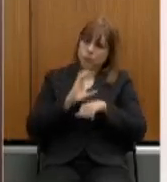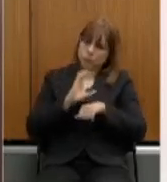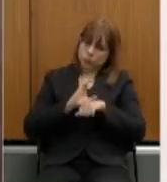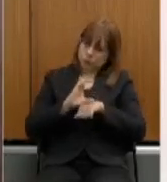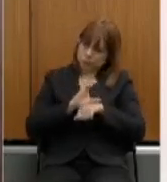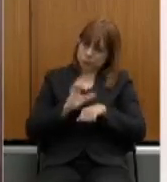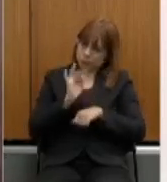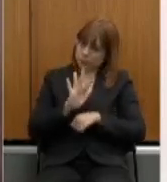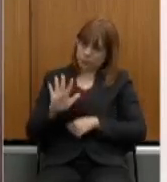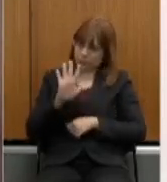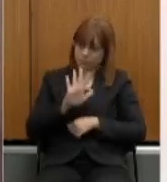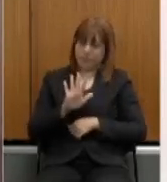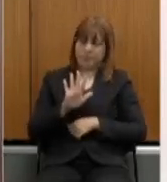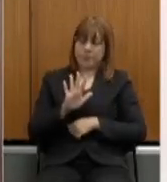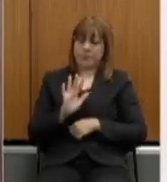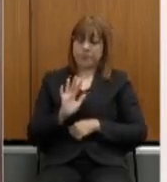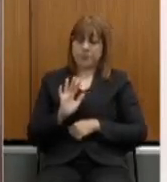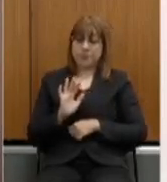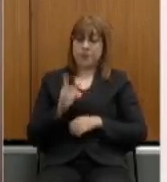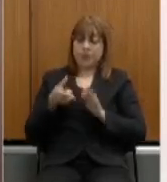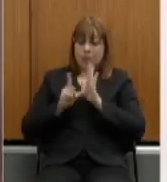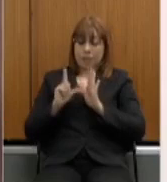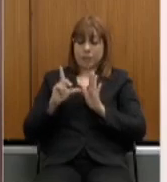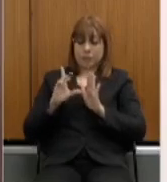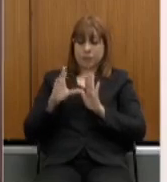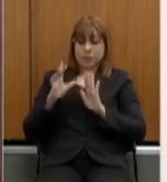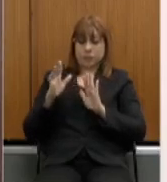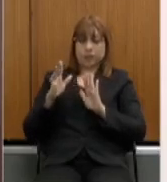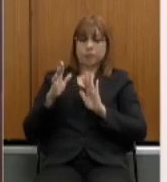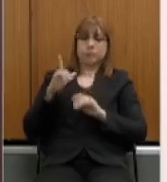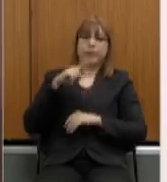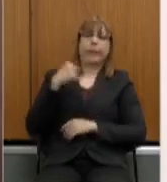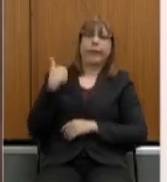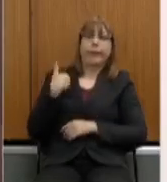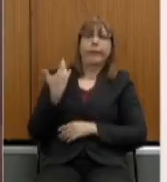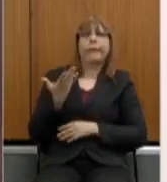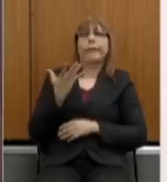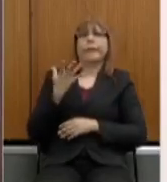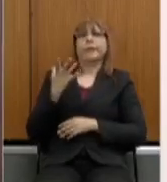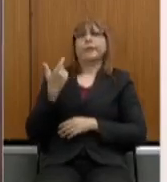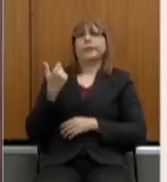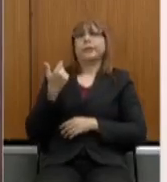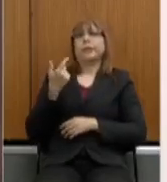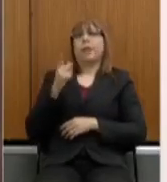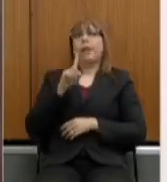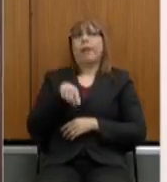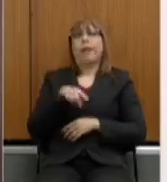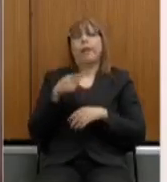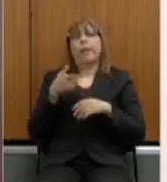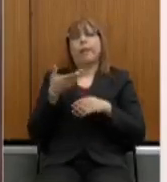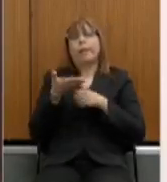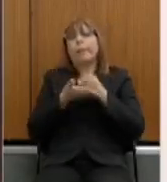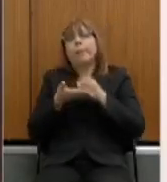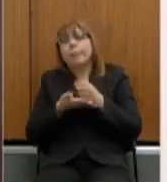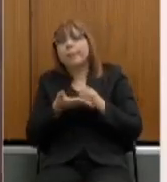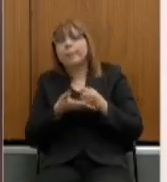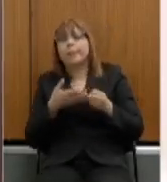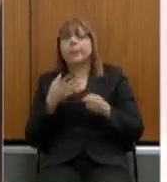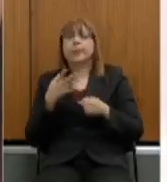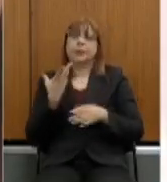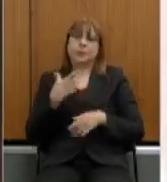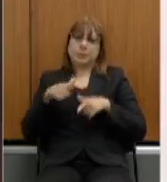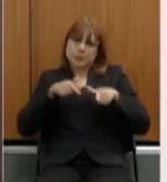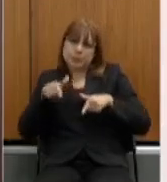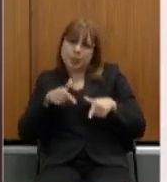efetivamente estavam dentro da Constituição Federal, a idade, tempo de contribuição mínimos, né, que foram colocados para a emenda constitucional